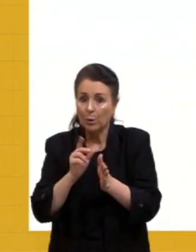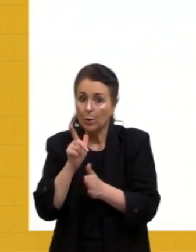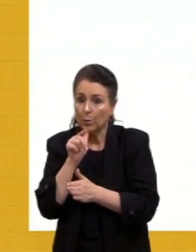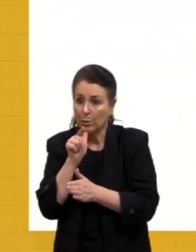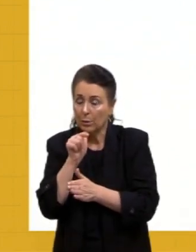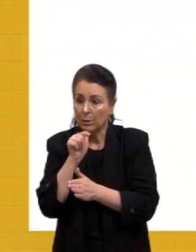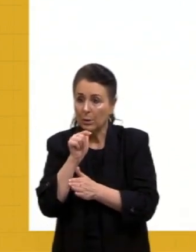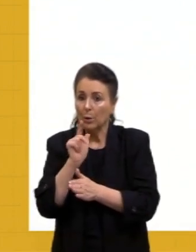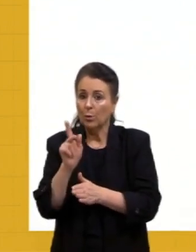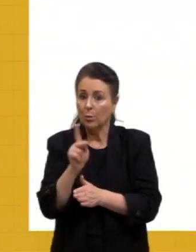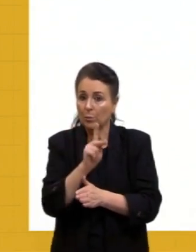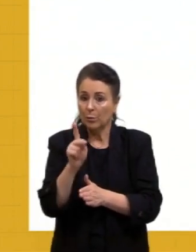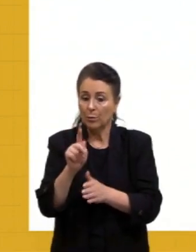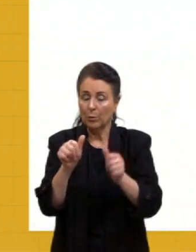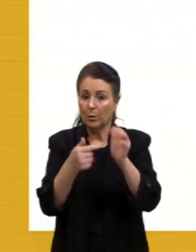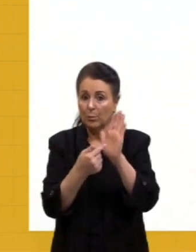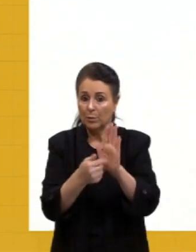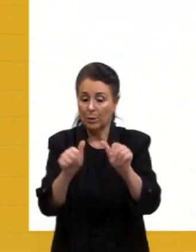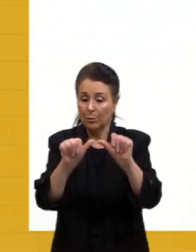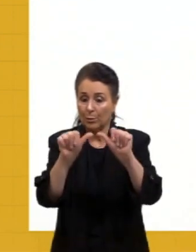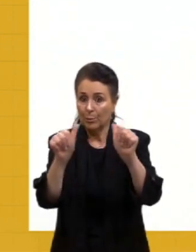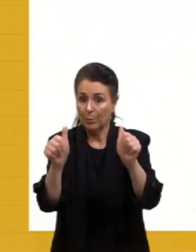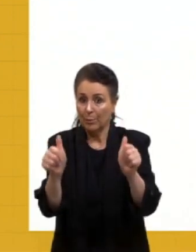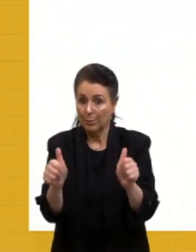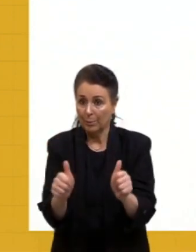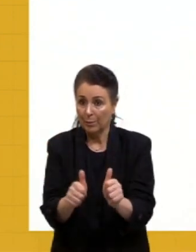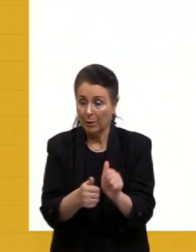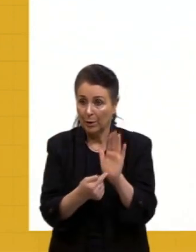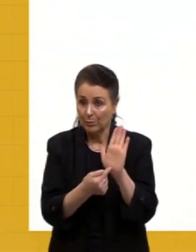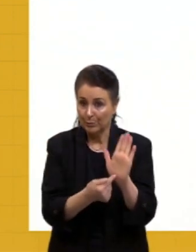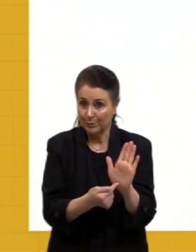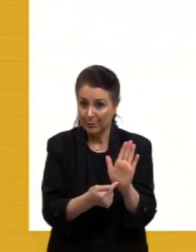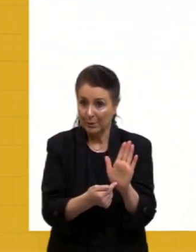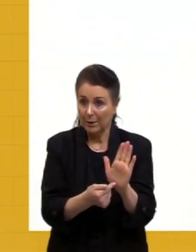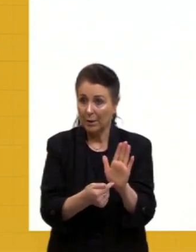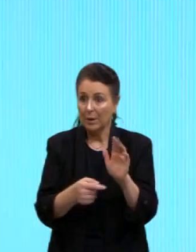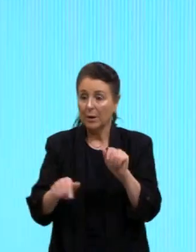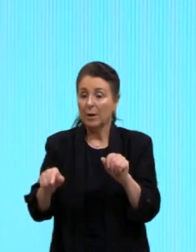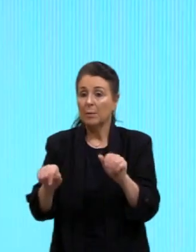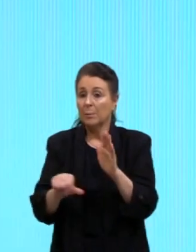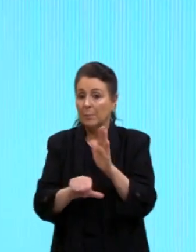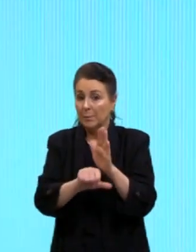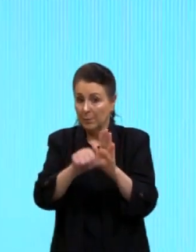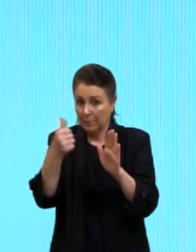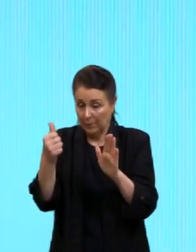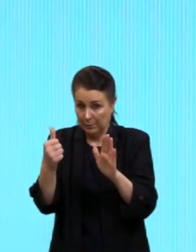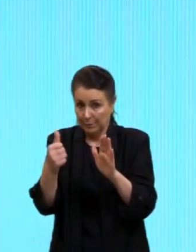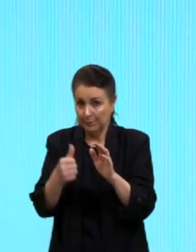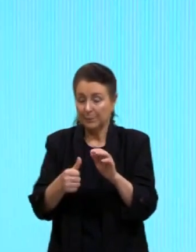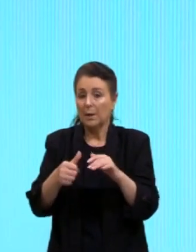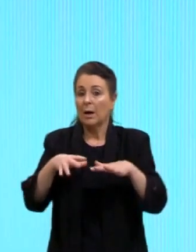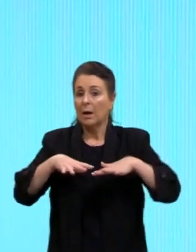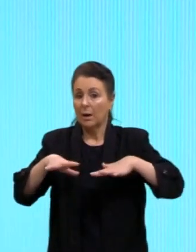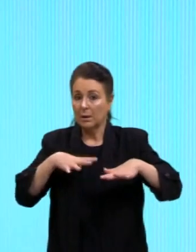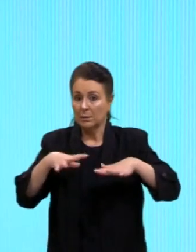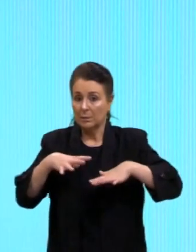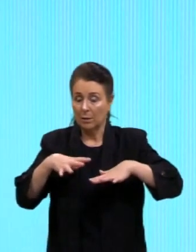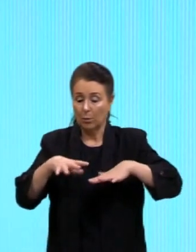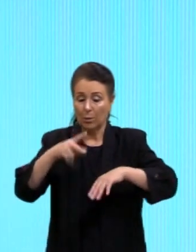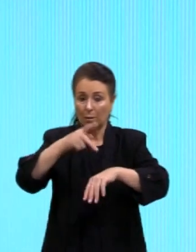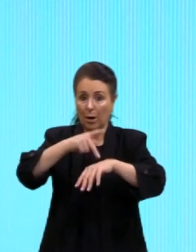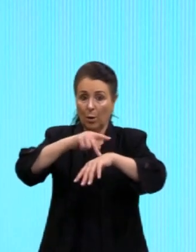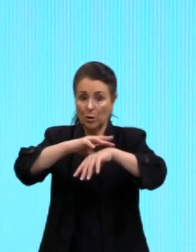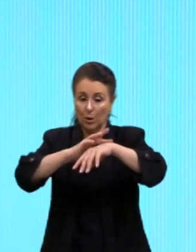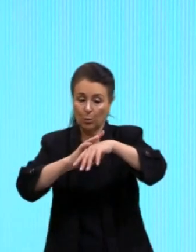forma, uma imagem que vai mostrar para vocês. Primeiro, você tem o intemperismo, a ação de degradação dessa rocha.